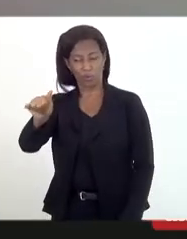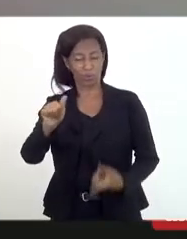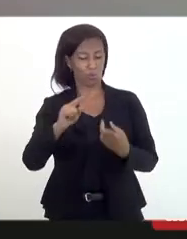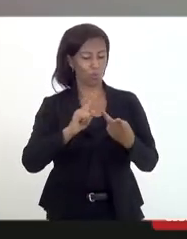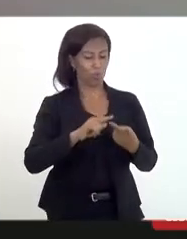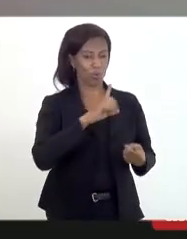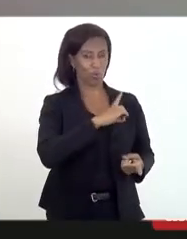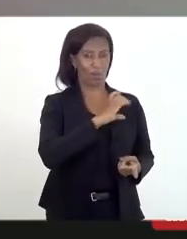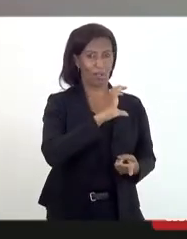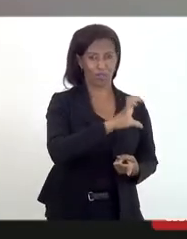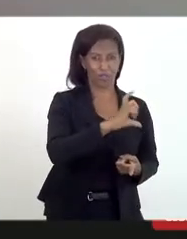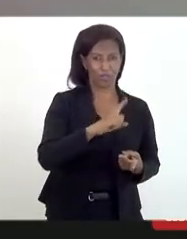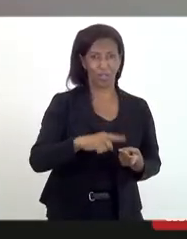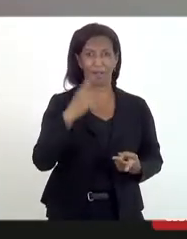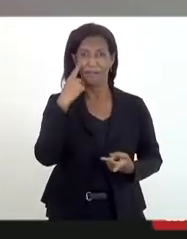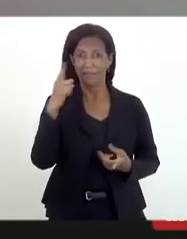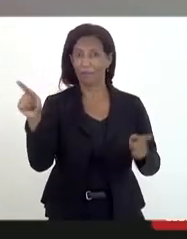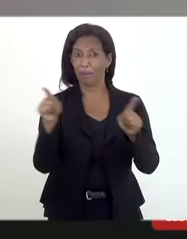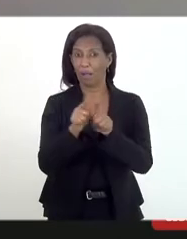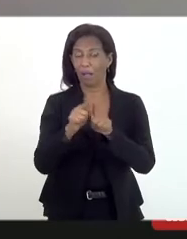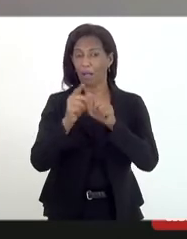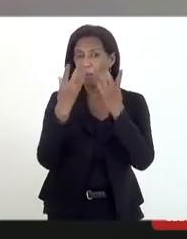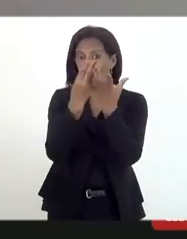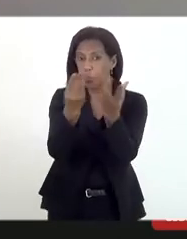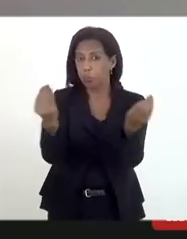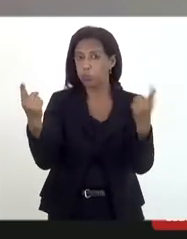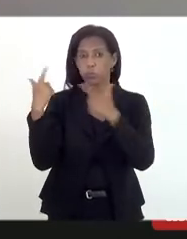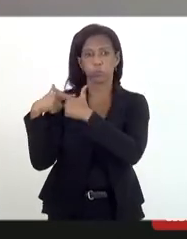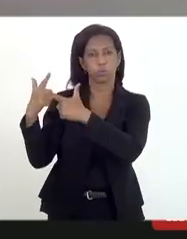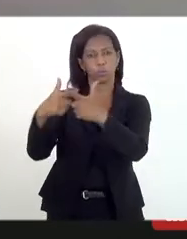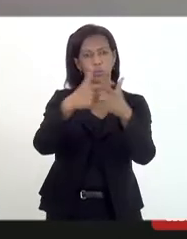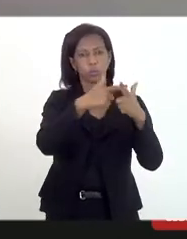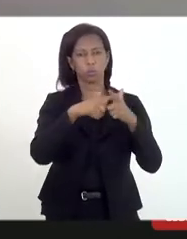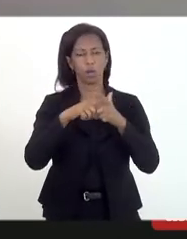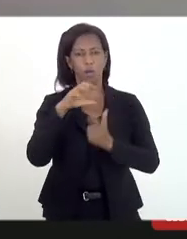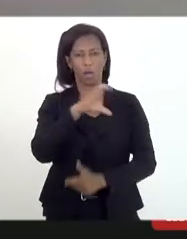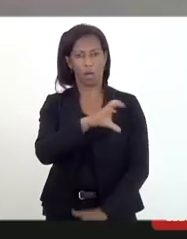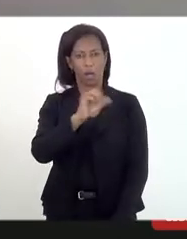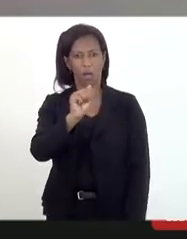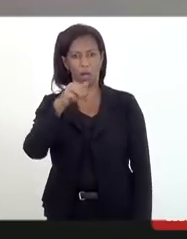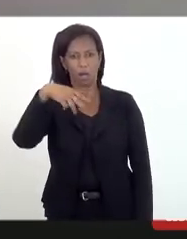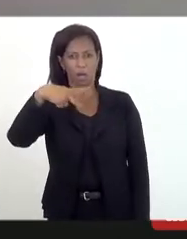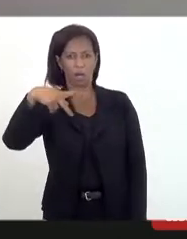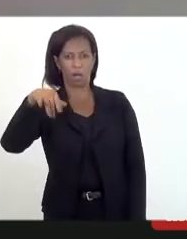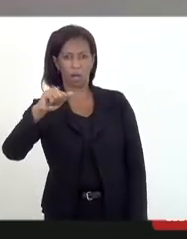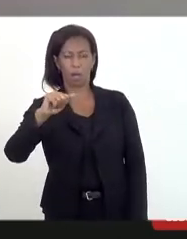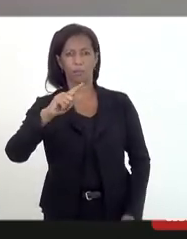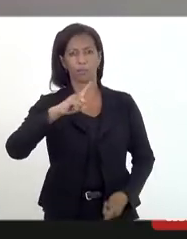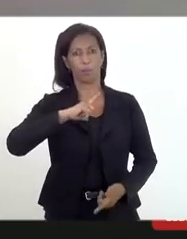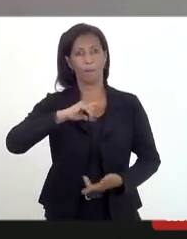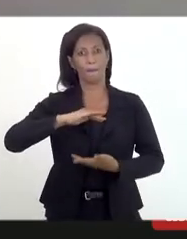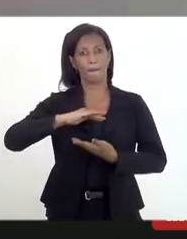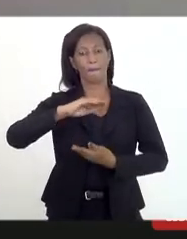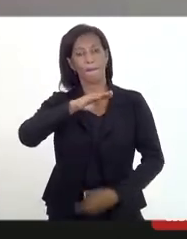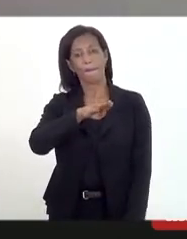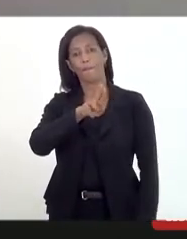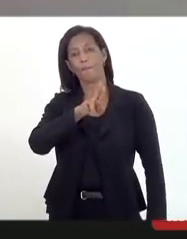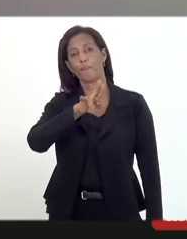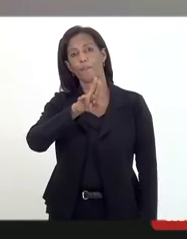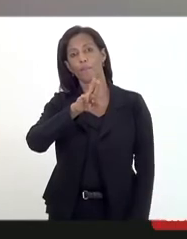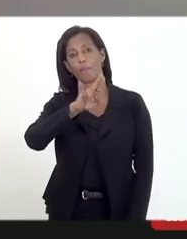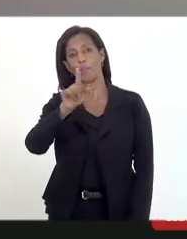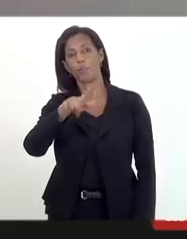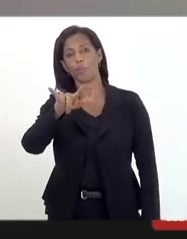Caxias, constatamos muitos problemas em campos, em búzios, falamos agora há pouco